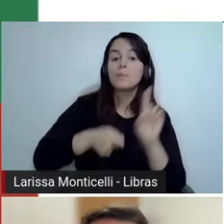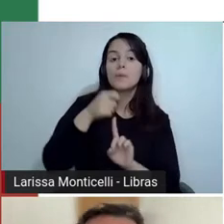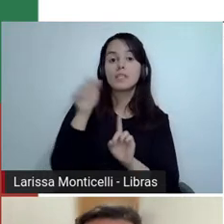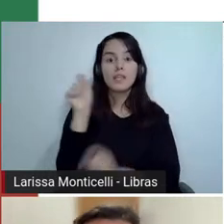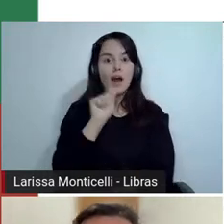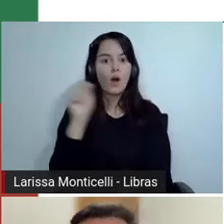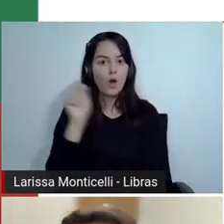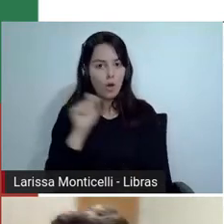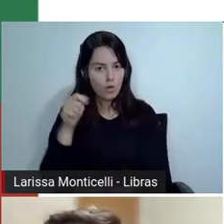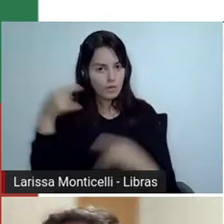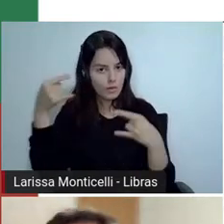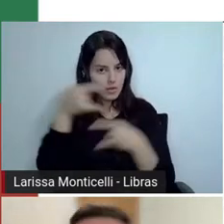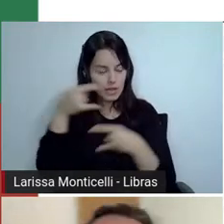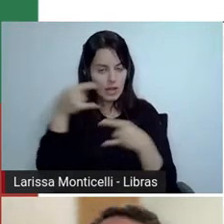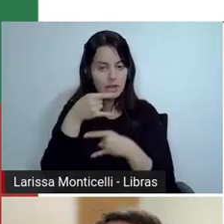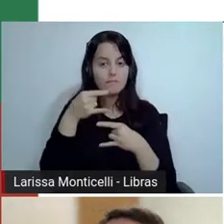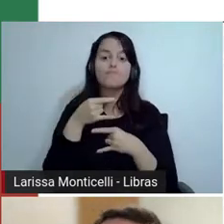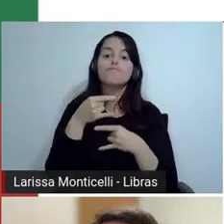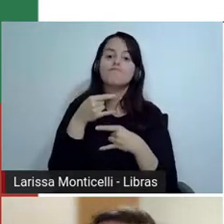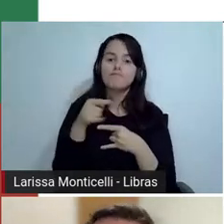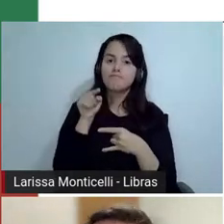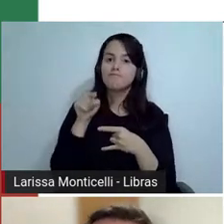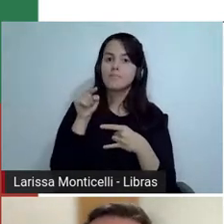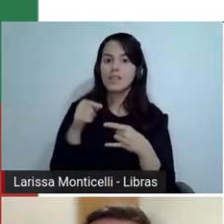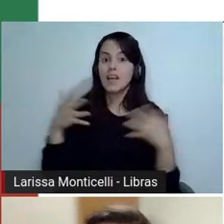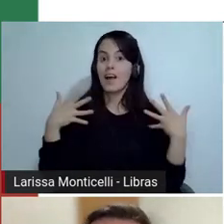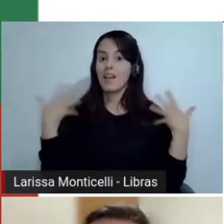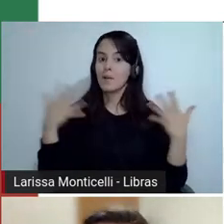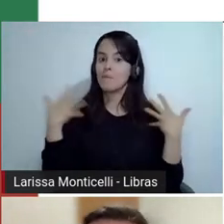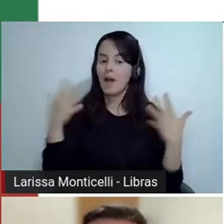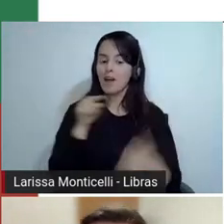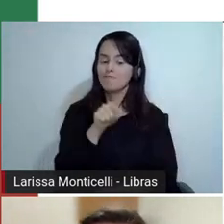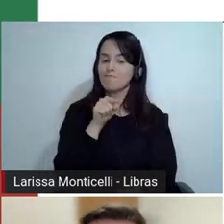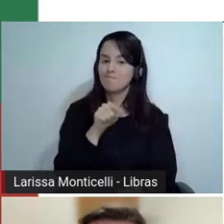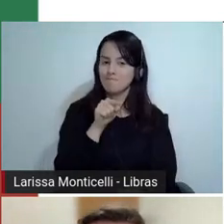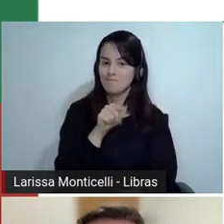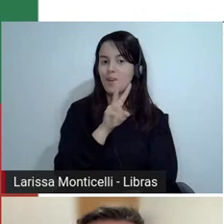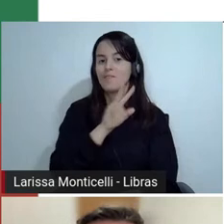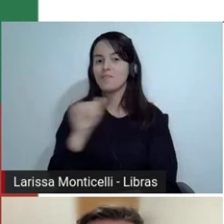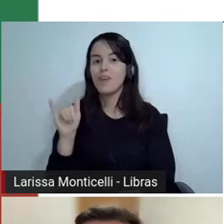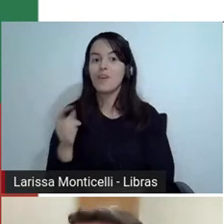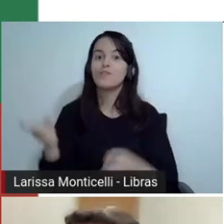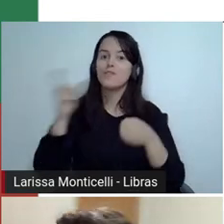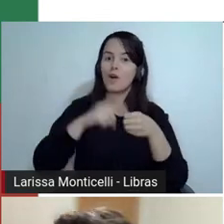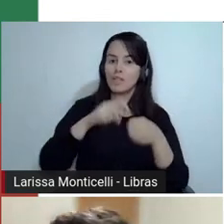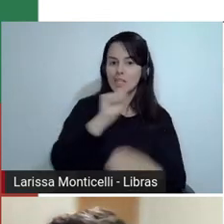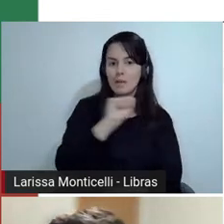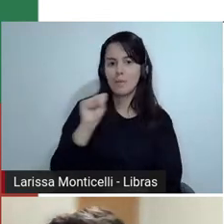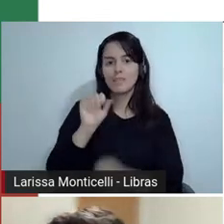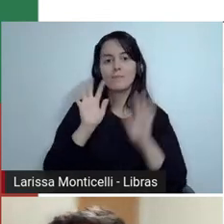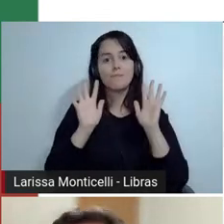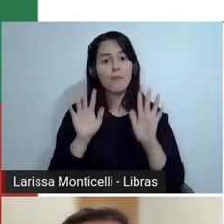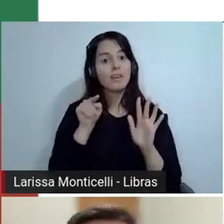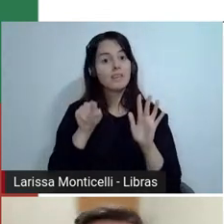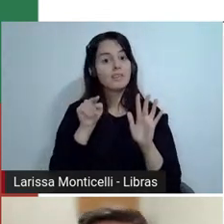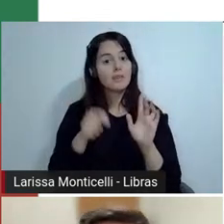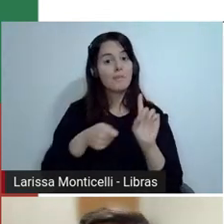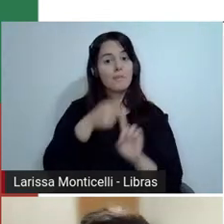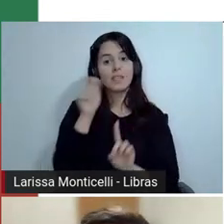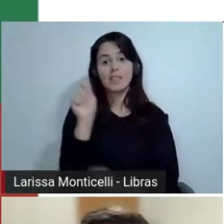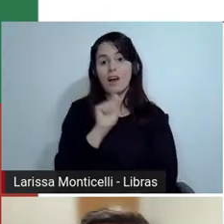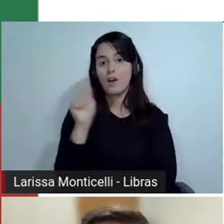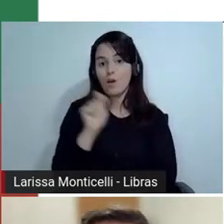Mas a gente também sabe que agosto é um mês que cabe muito tempo dentro dele, né. Hoje estamos no dia